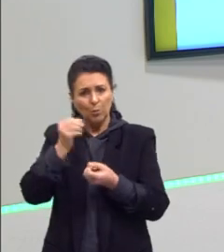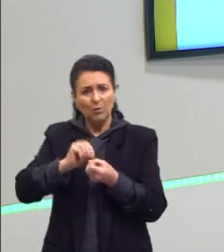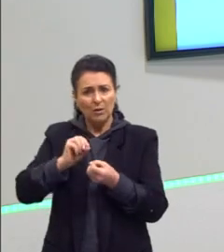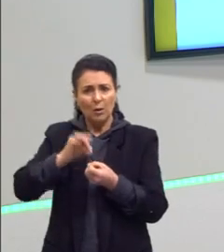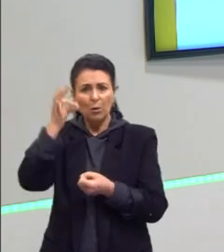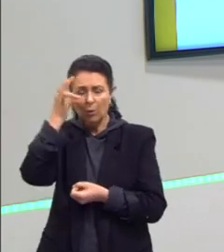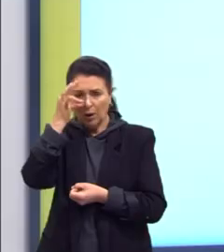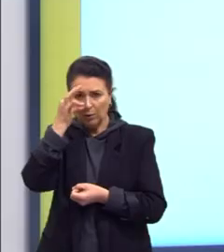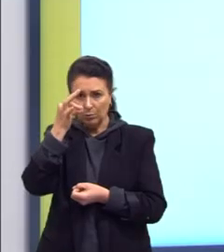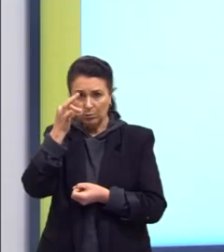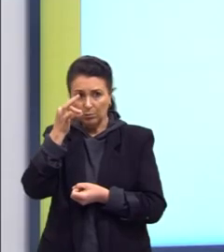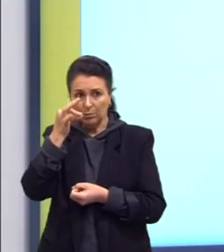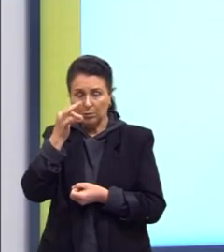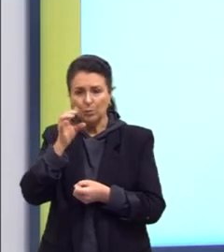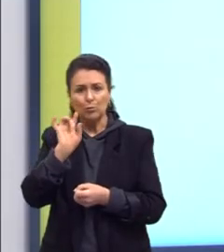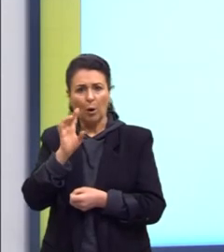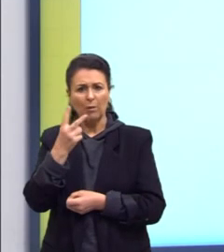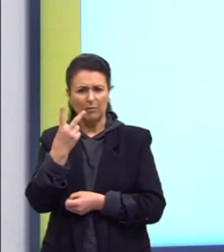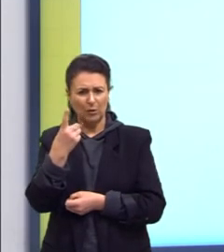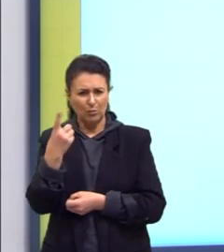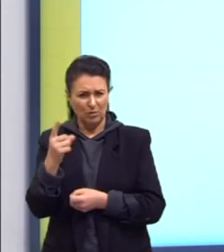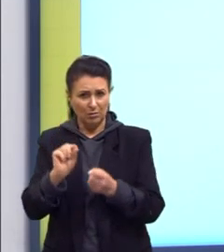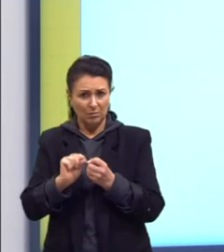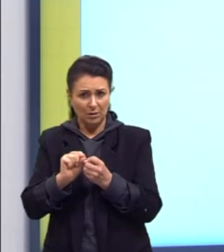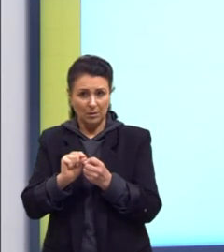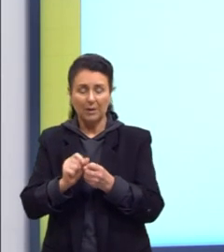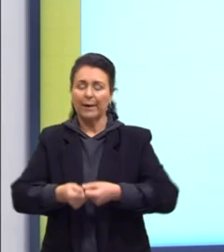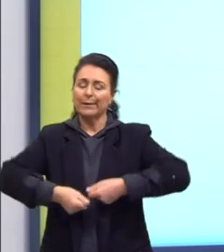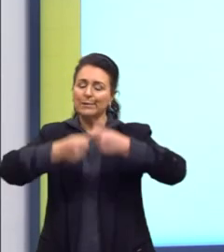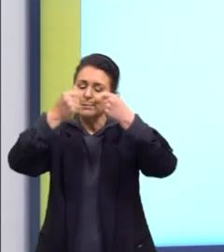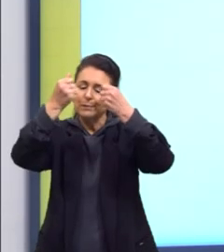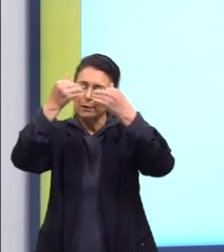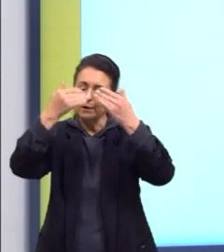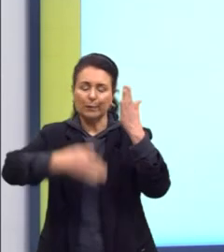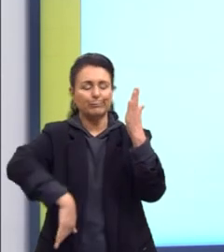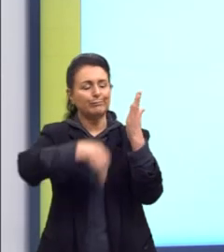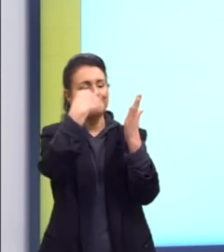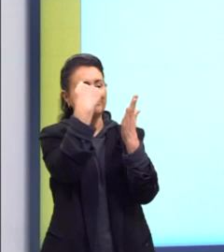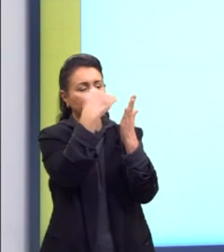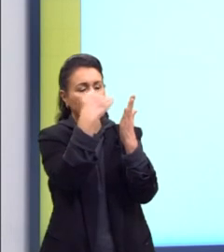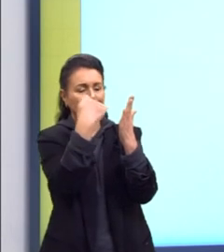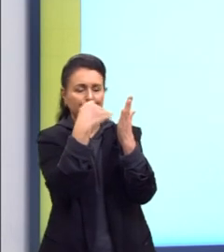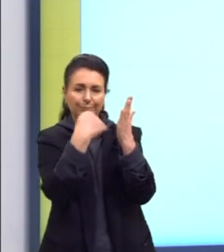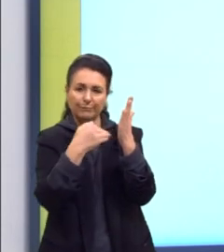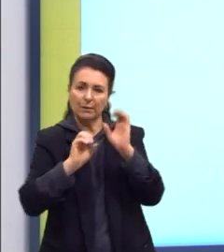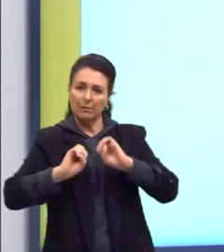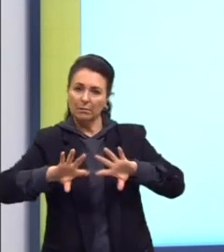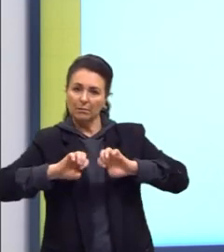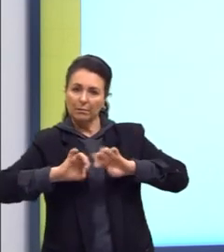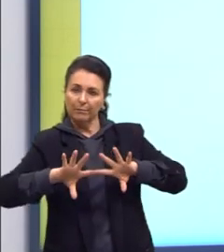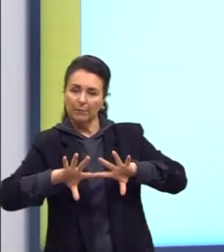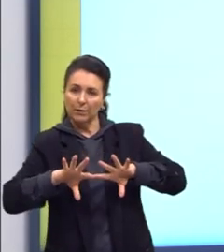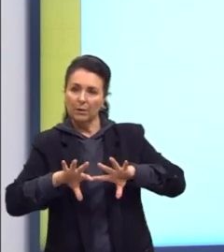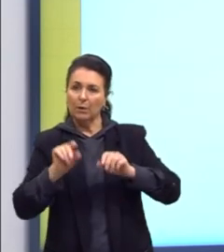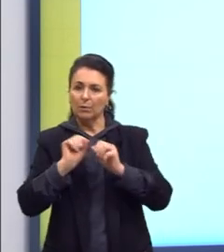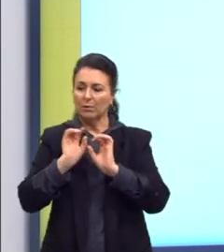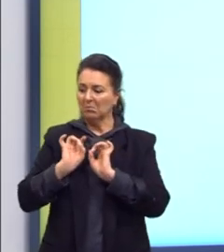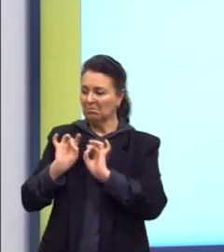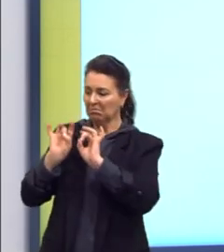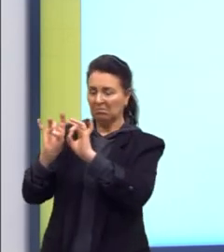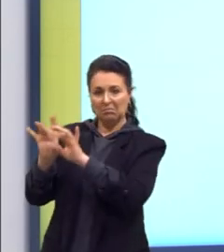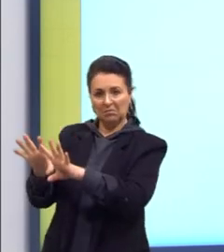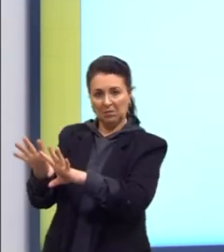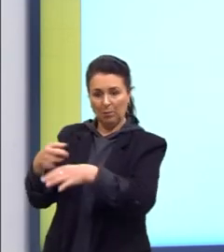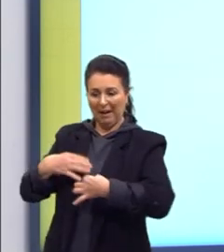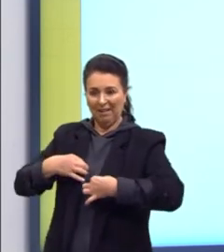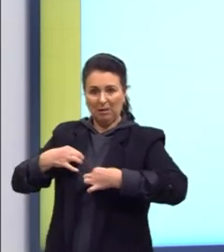camundongo. Aí ele explicou na receita. Basta que joga, que tu joga num canto qualquer, uma